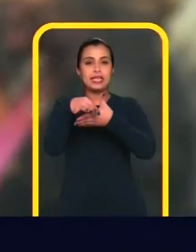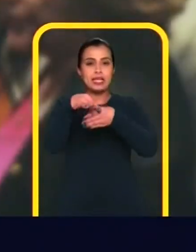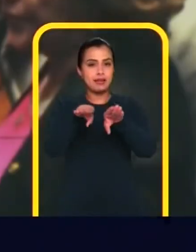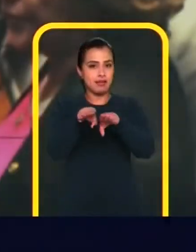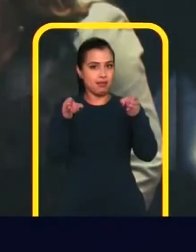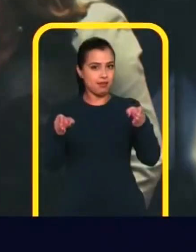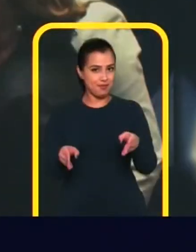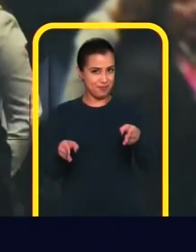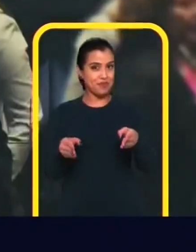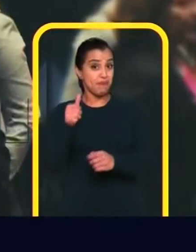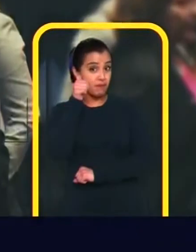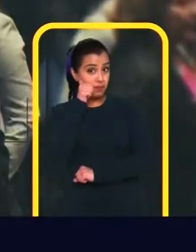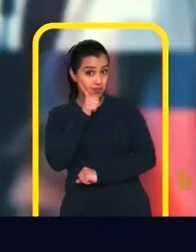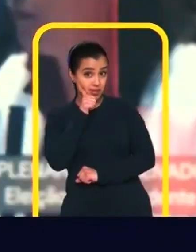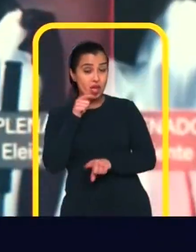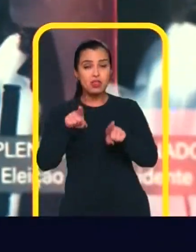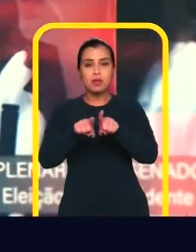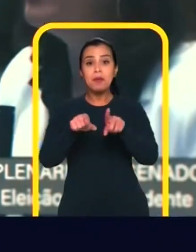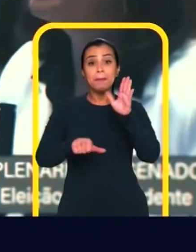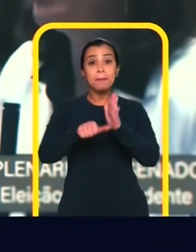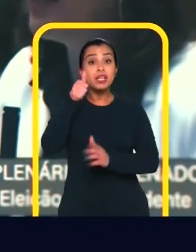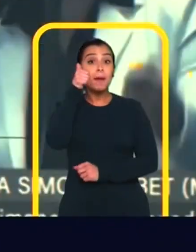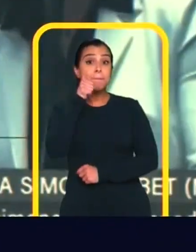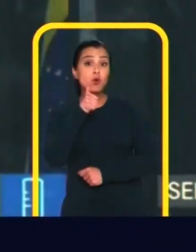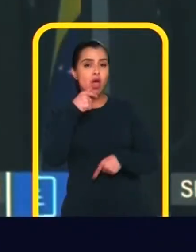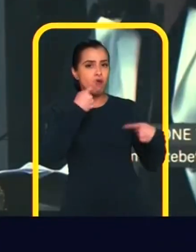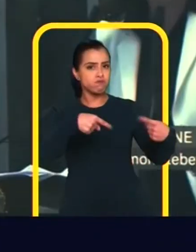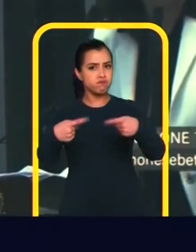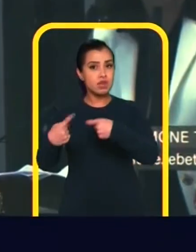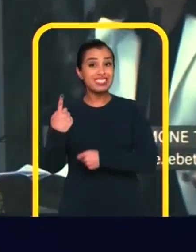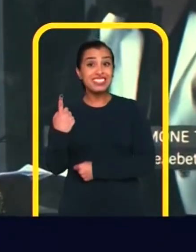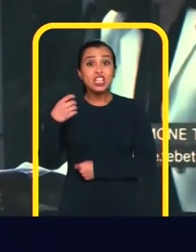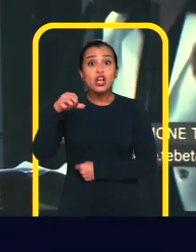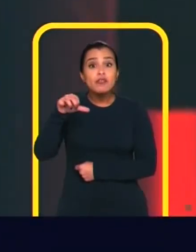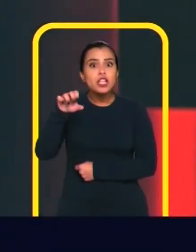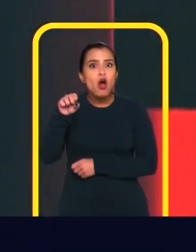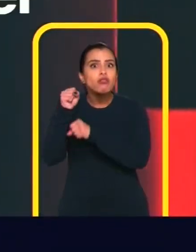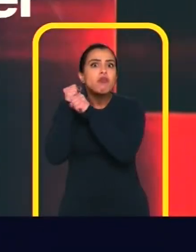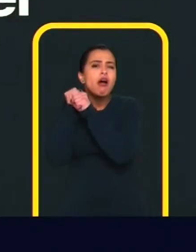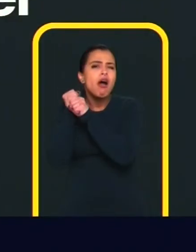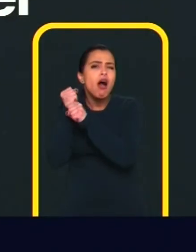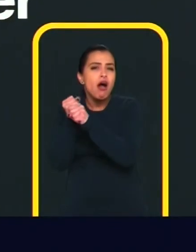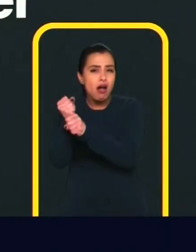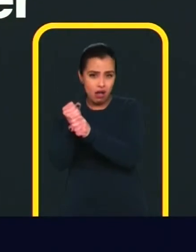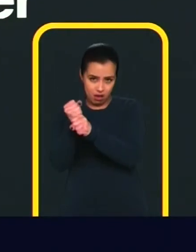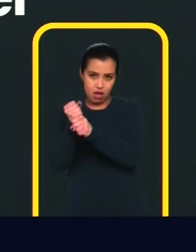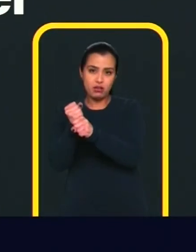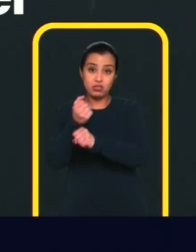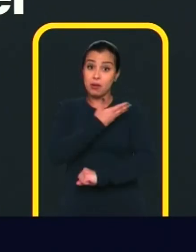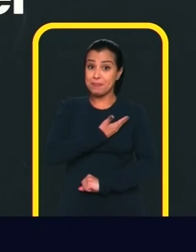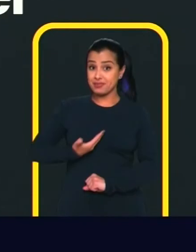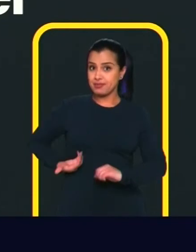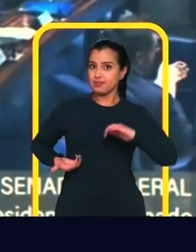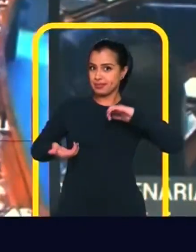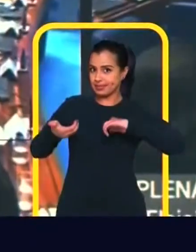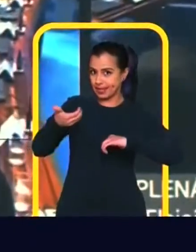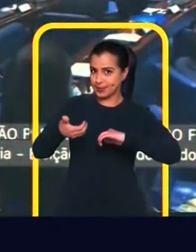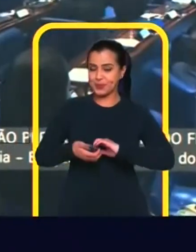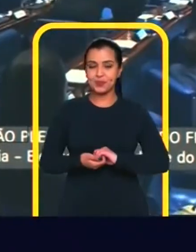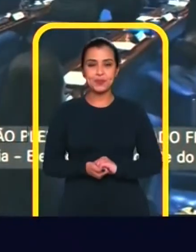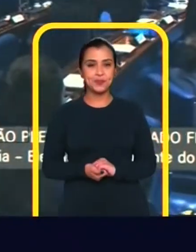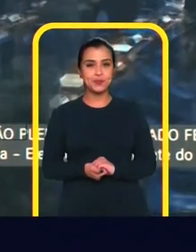bancada feminina E a primeira mulher a disputar em 198 anos de história A presidência do Senado Federal